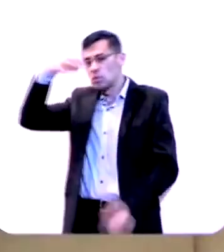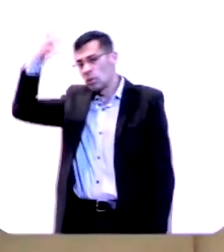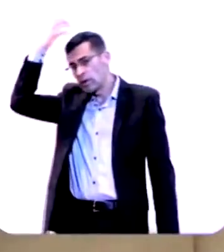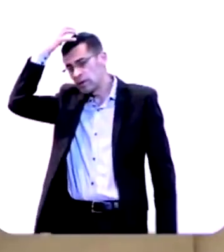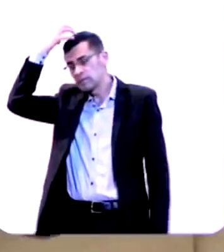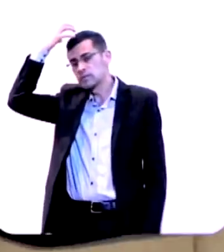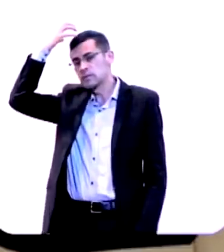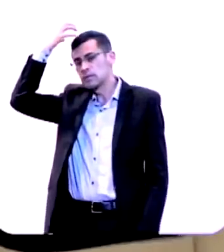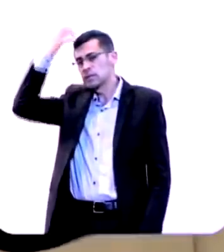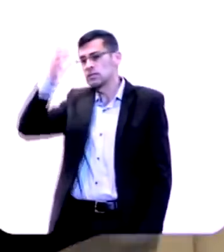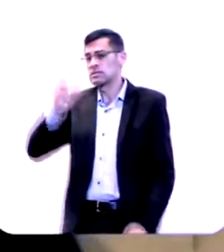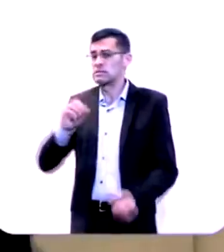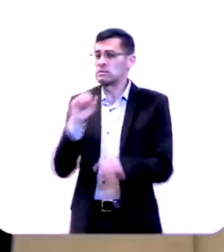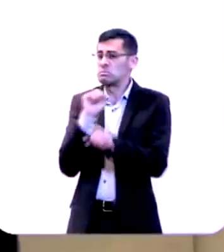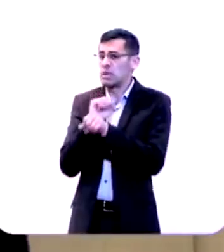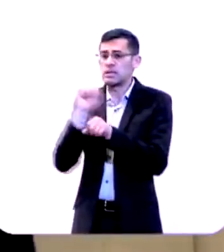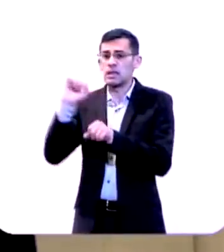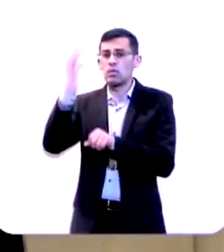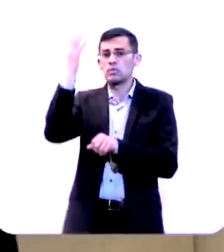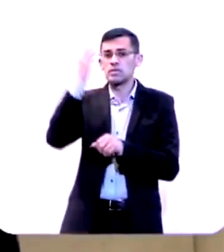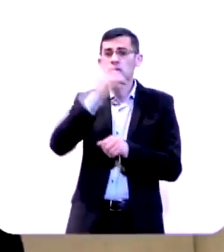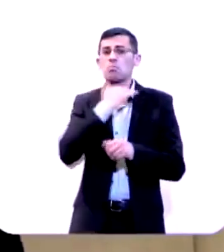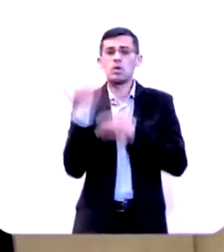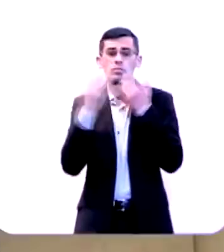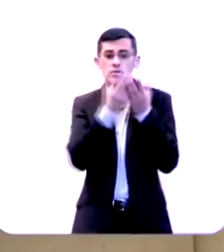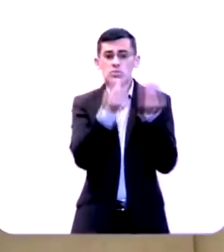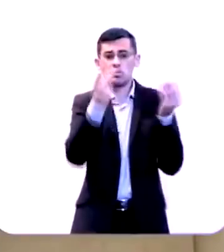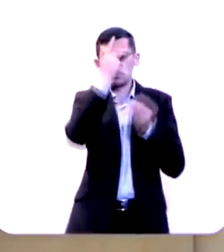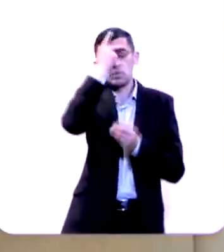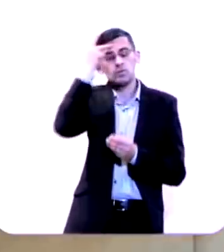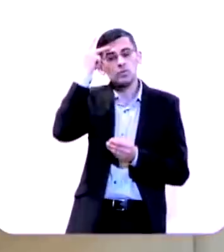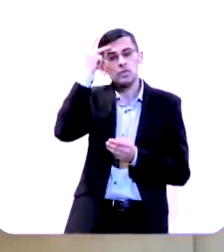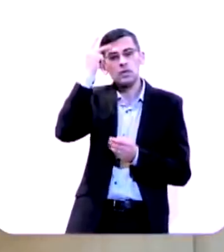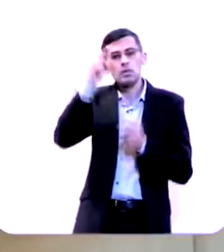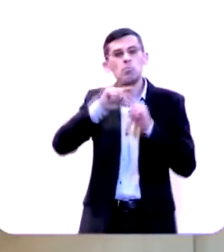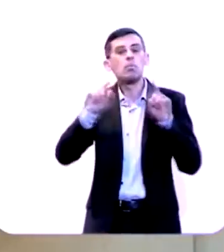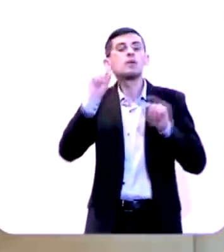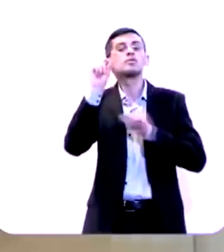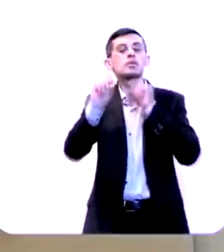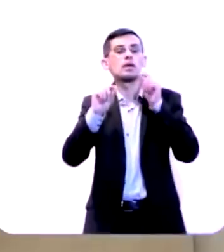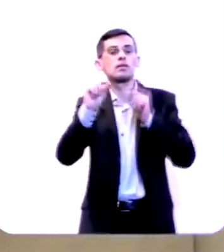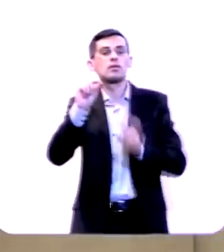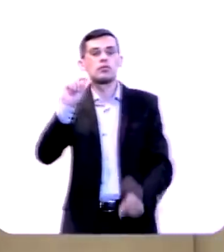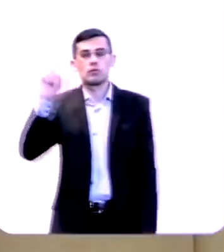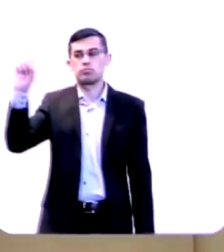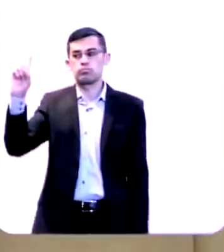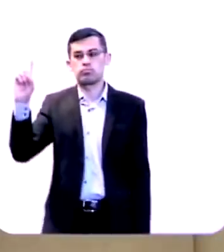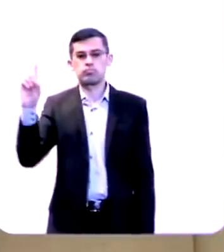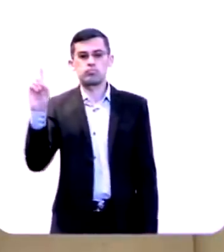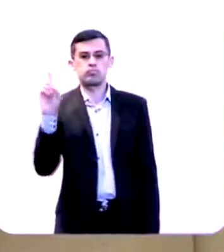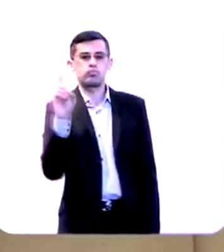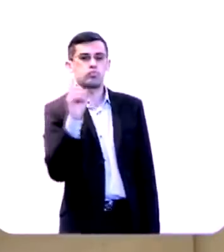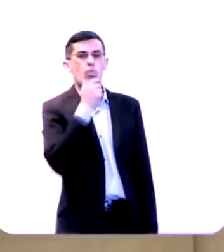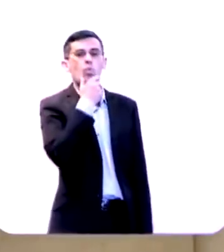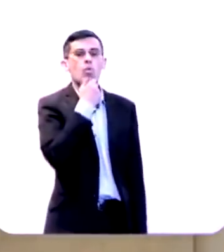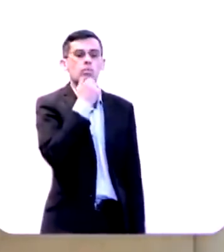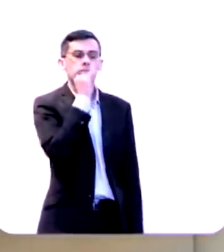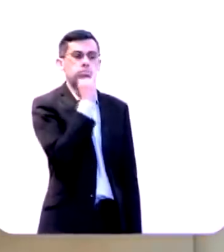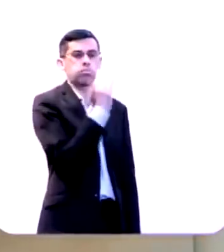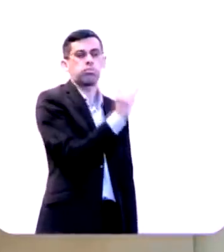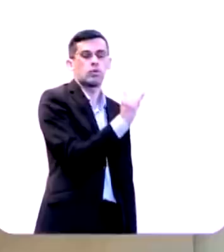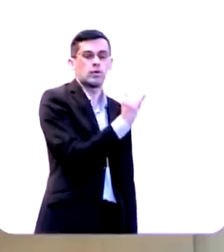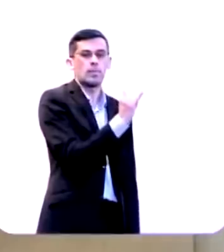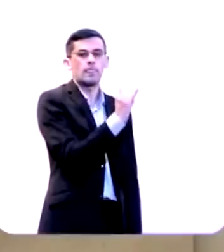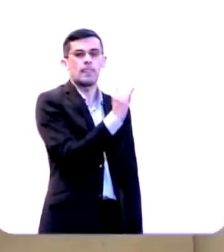gente evita um genocídio a morte de todo mundo e de repente vem um profeta um velho profeta